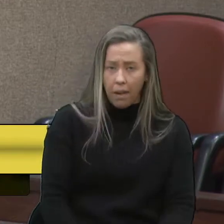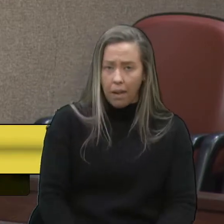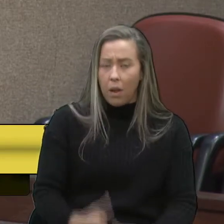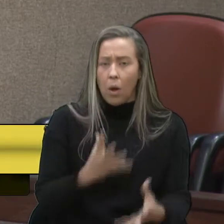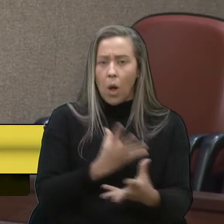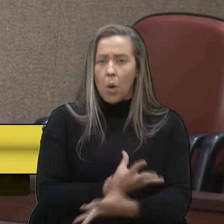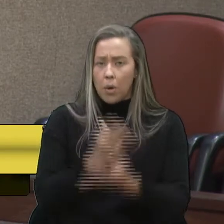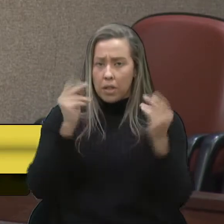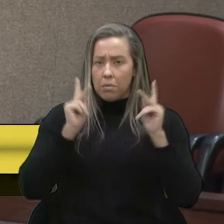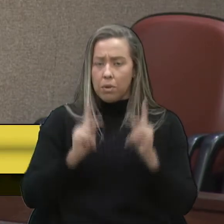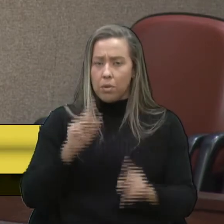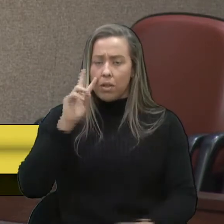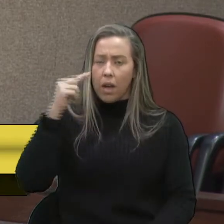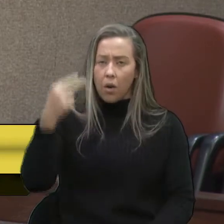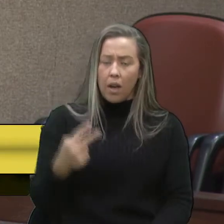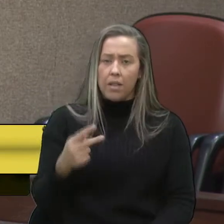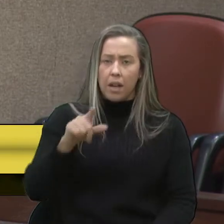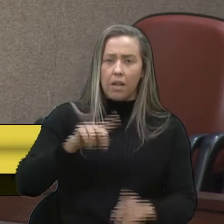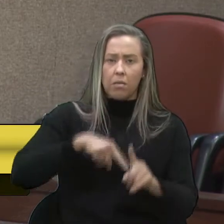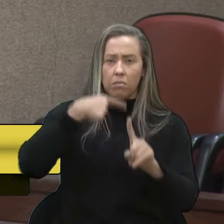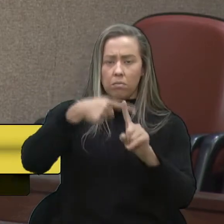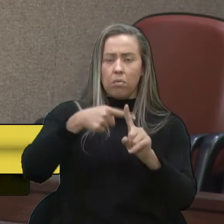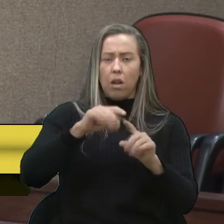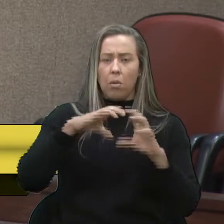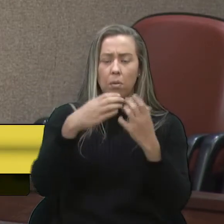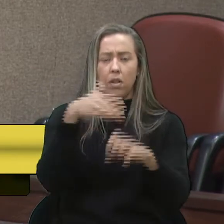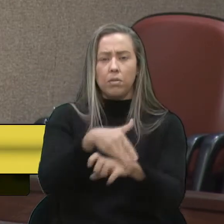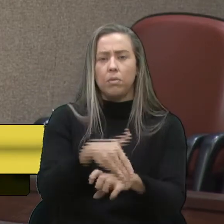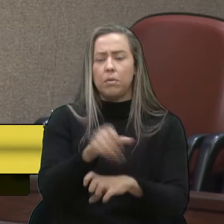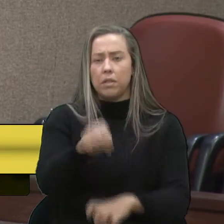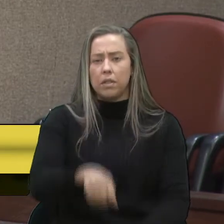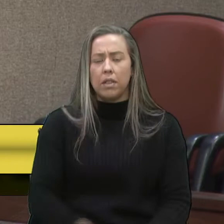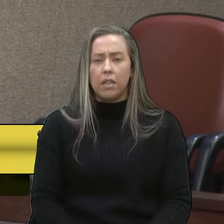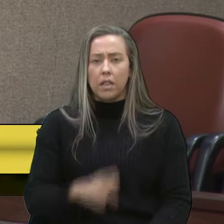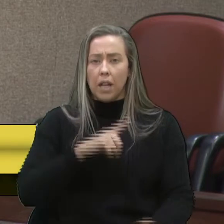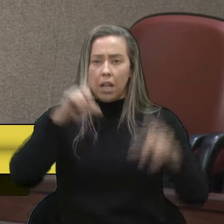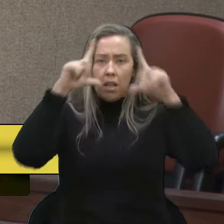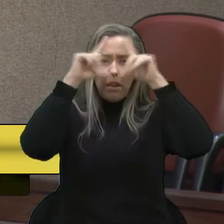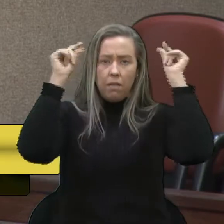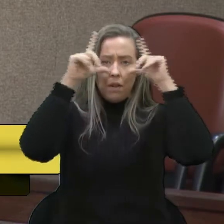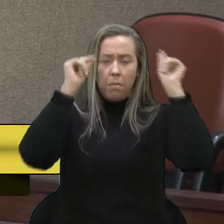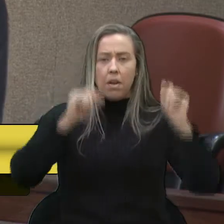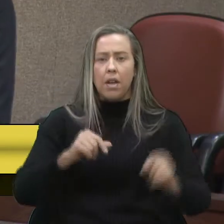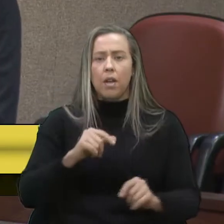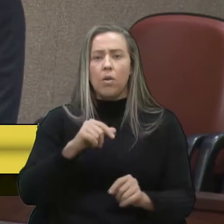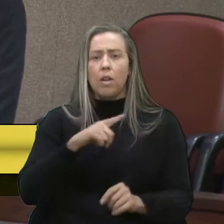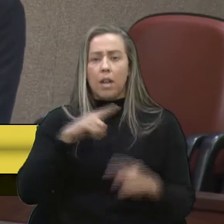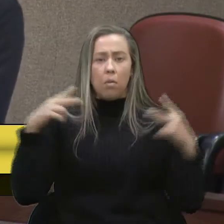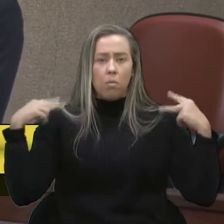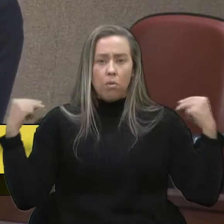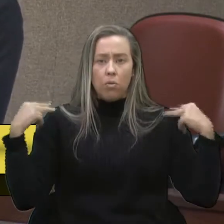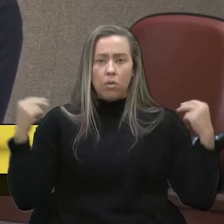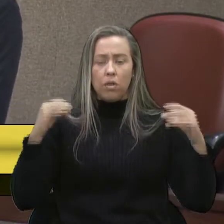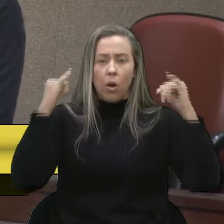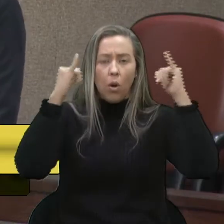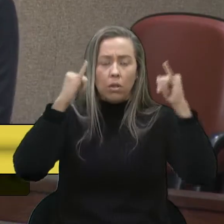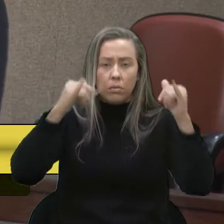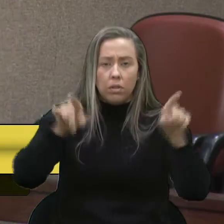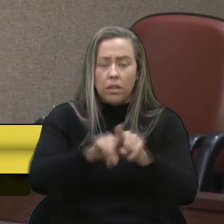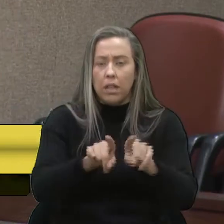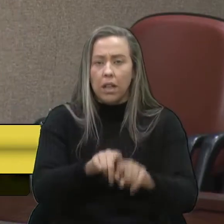a gente reconhece como pessoas que acrescentaram muito à comunidade? Existem enfermeiros heróis, existem motoristas de ônibus heróis, existem